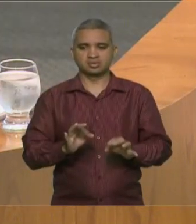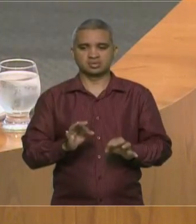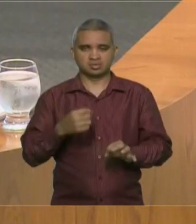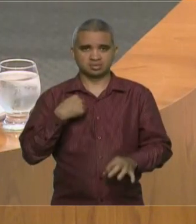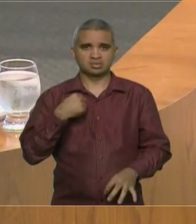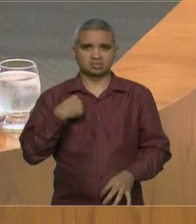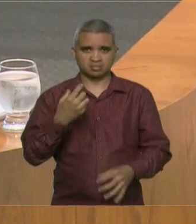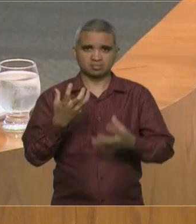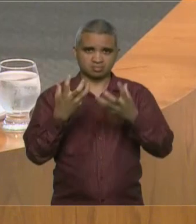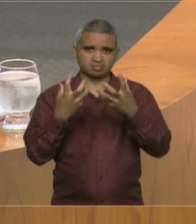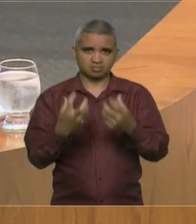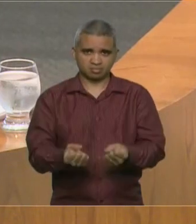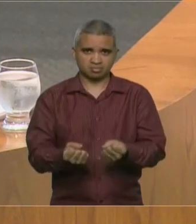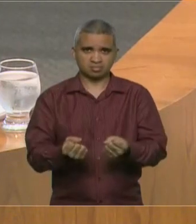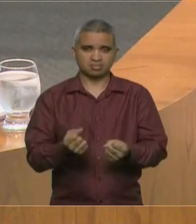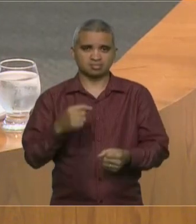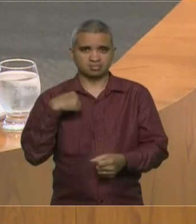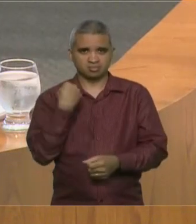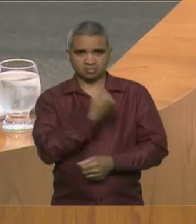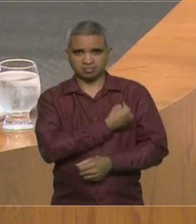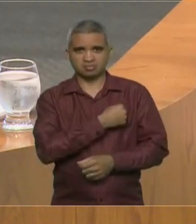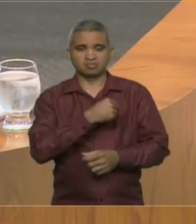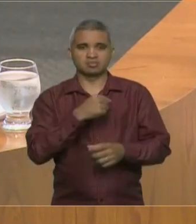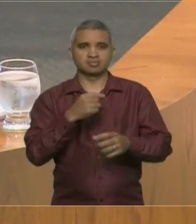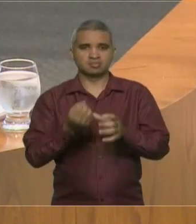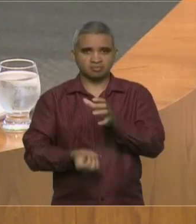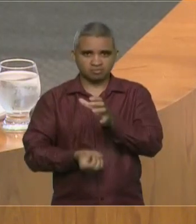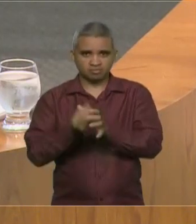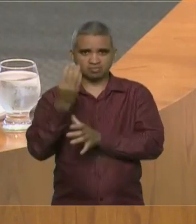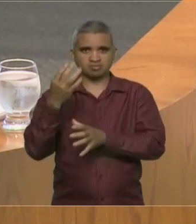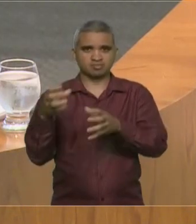omitiria de a gente fundar e se for para um trabalho social.